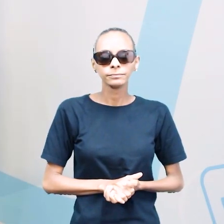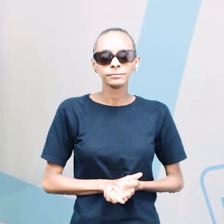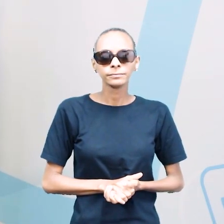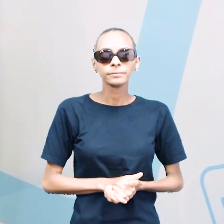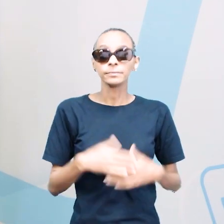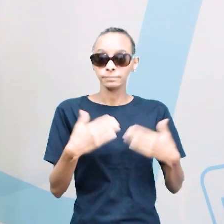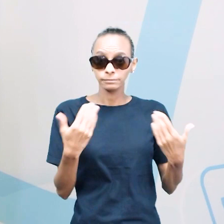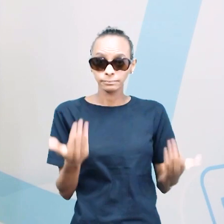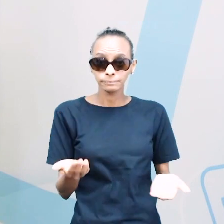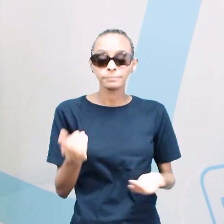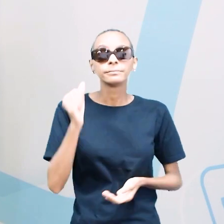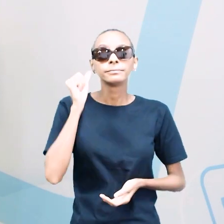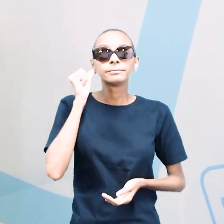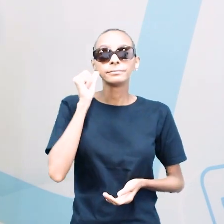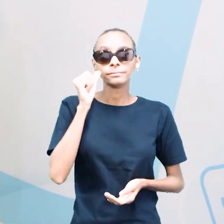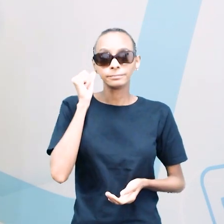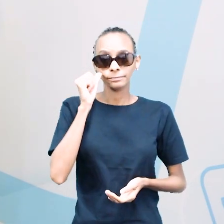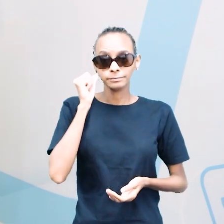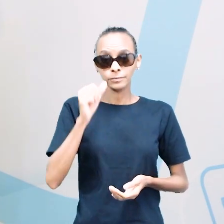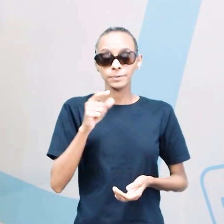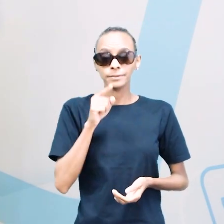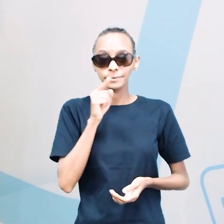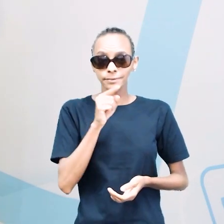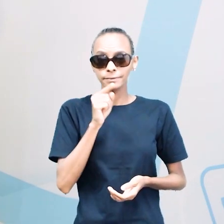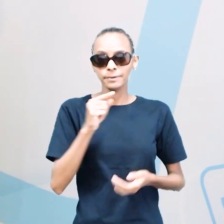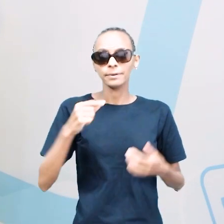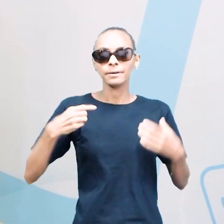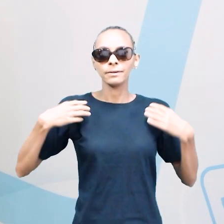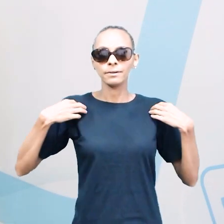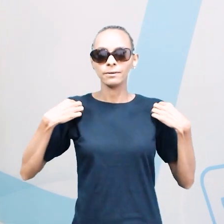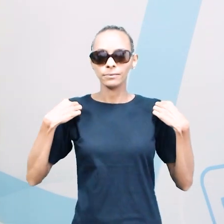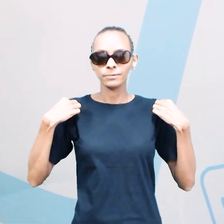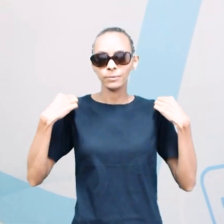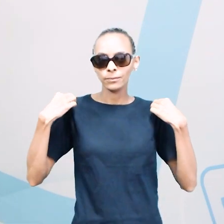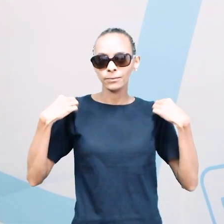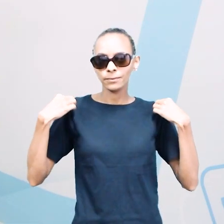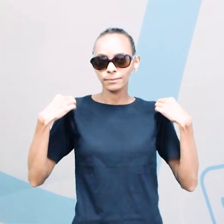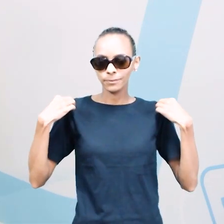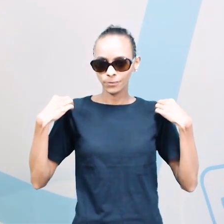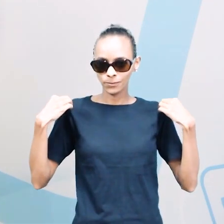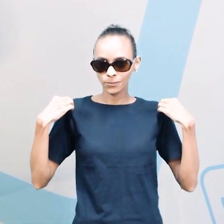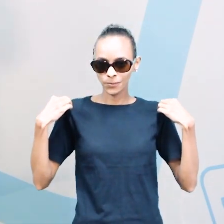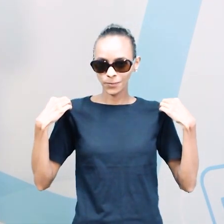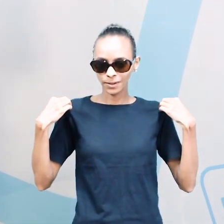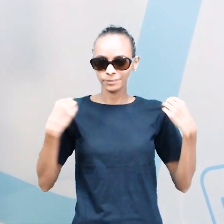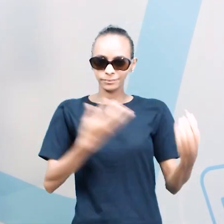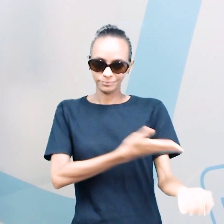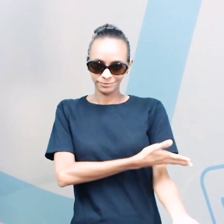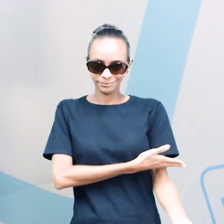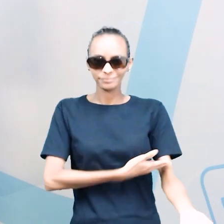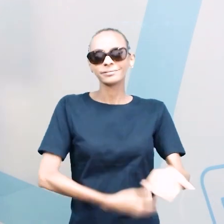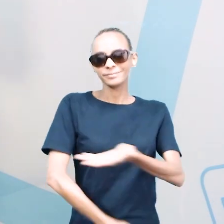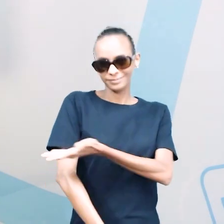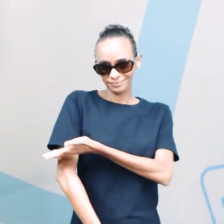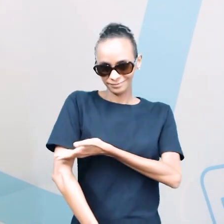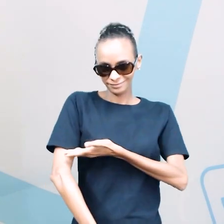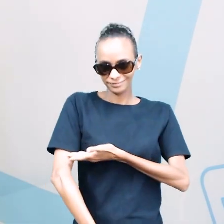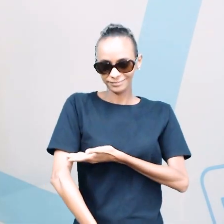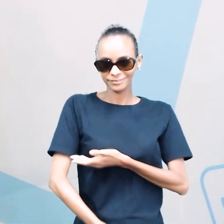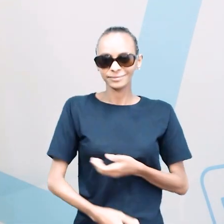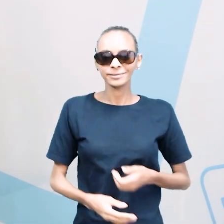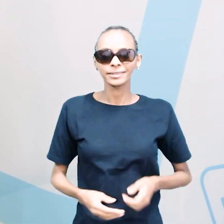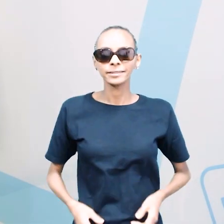No caso, t-shirt quer dizer o quê? Isso mesmo, camisa. Né?